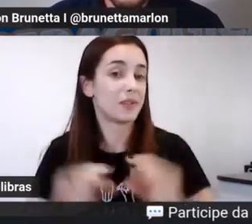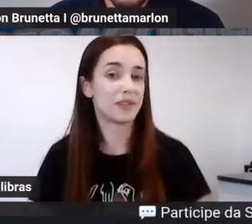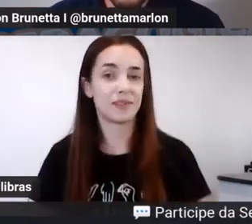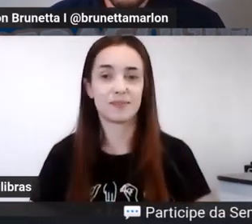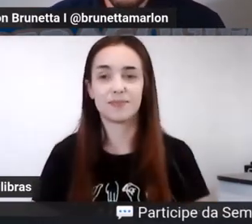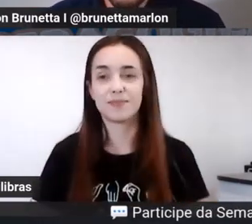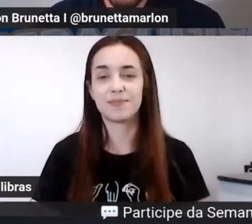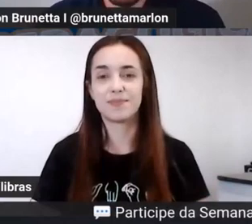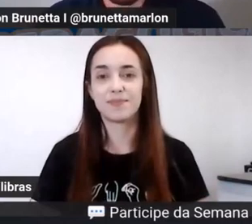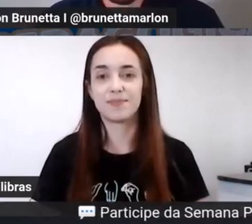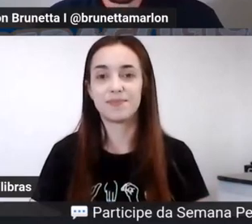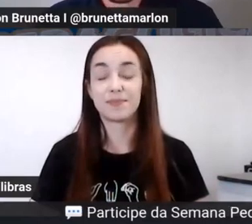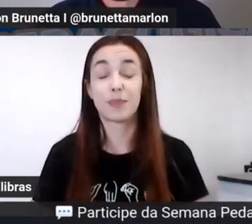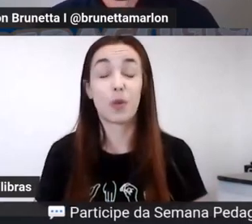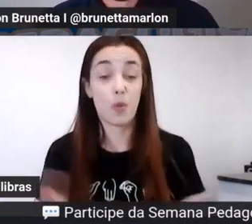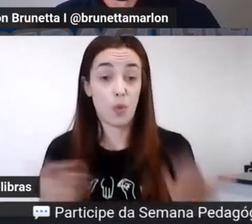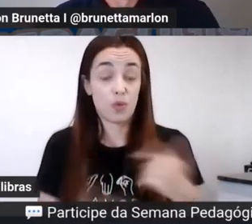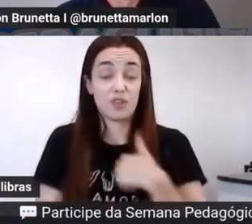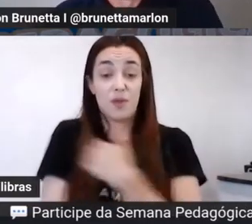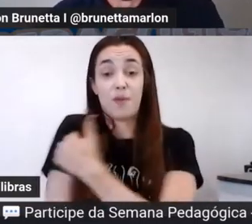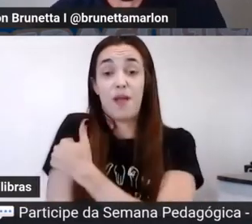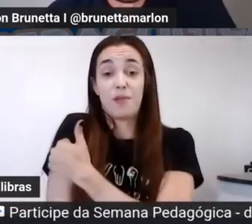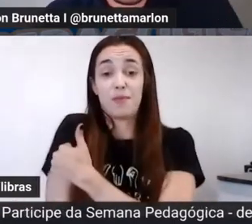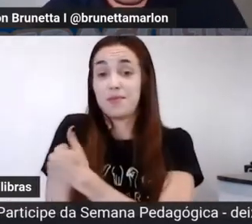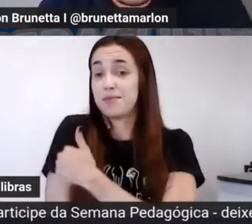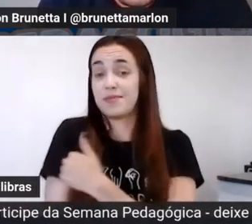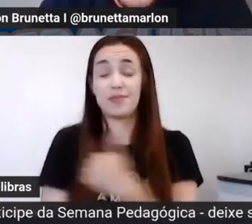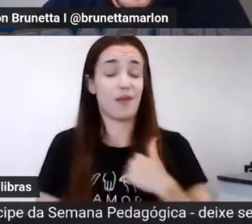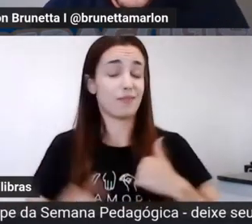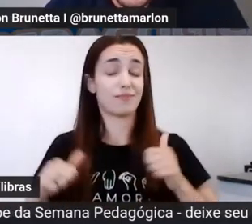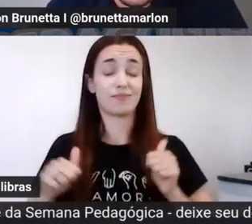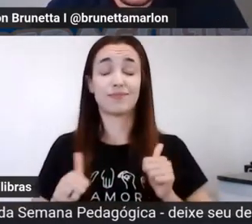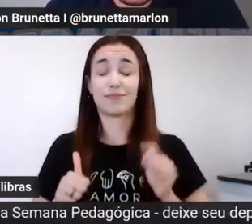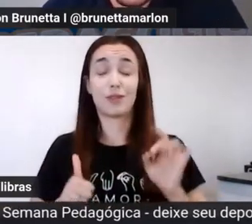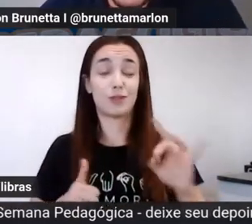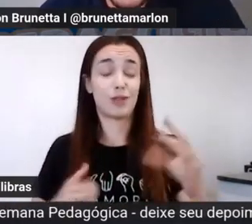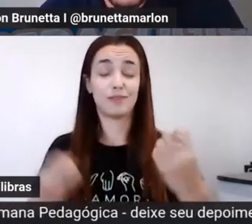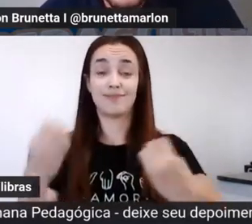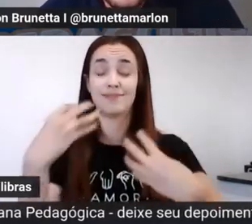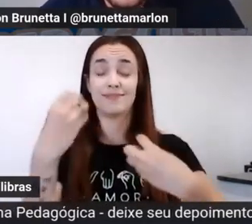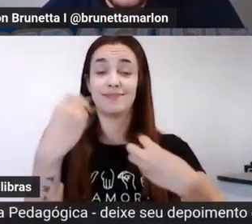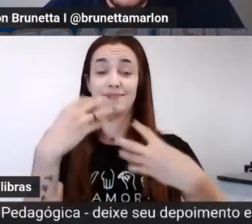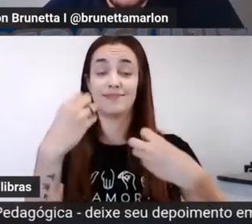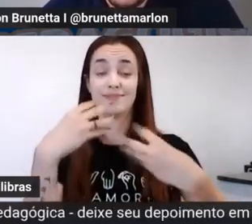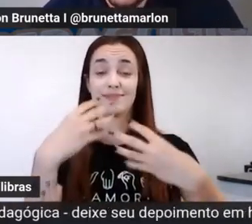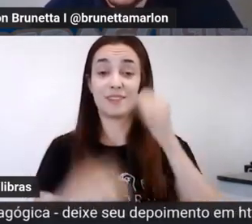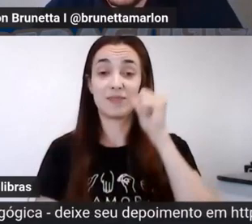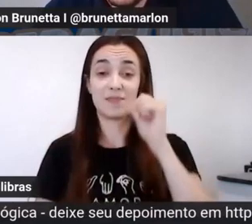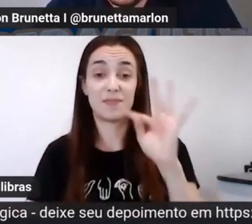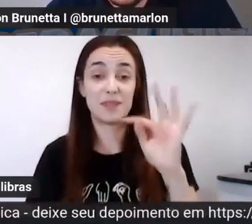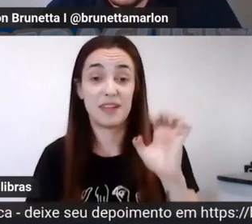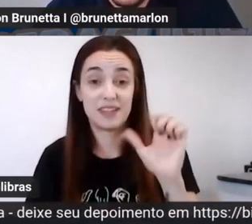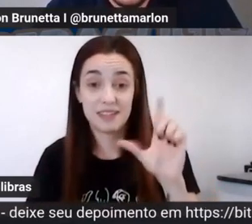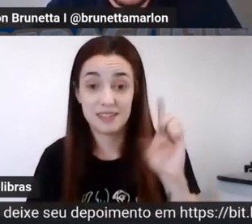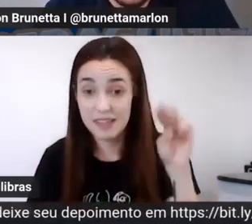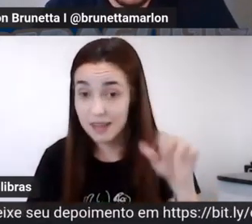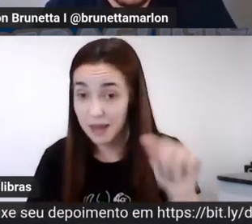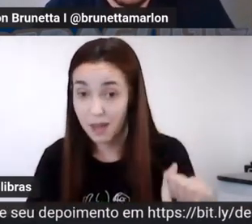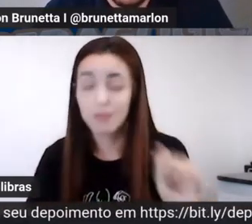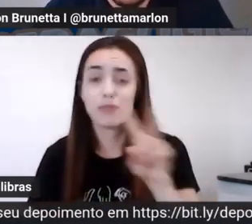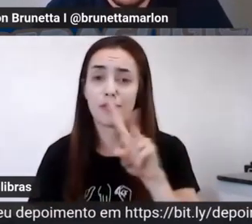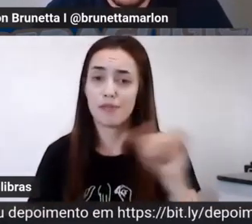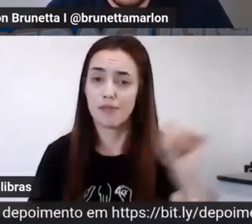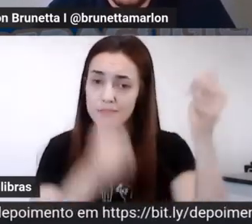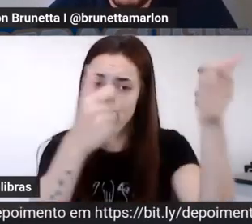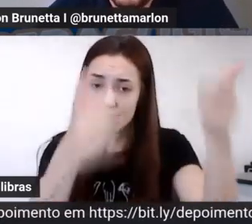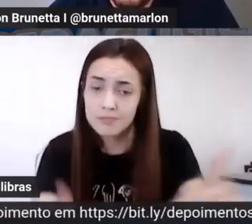Hoje eu sou aluno, eu quero aprender com a professora Thelma, professora Thelma é pessoa fantástica, um currículo maravilhoso, uma forma de comunicação,